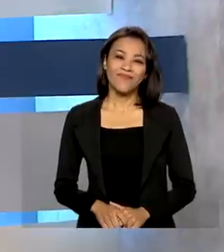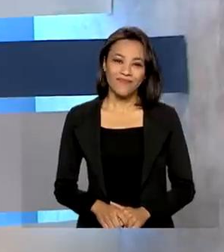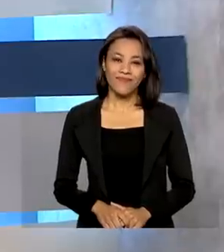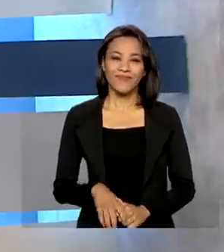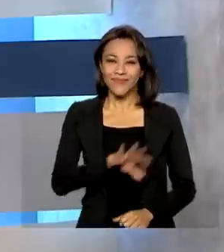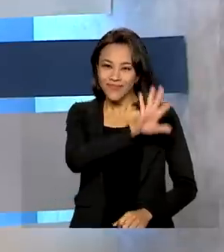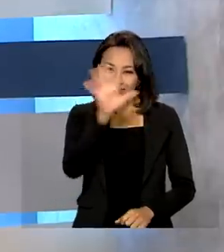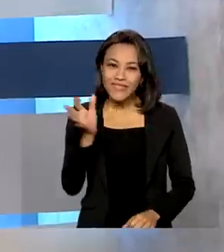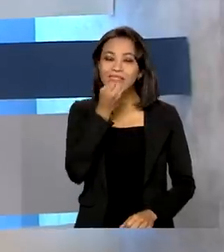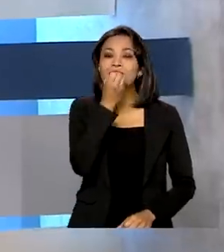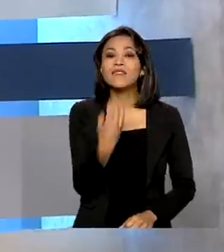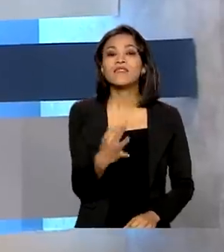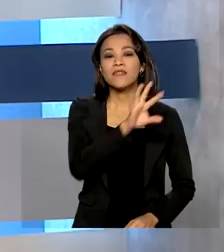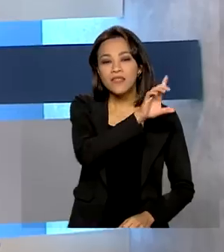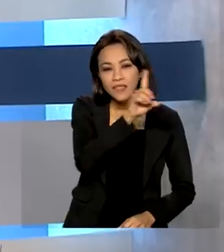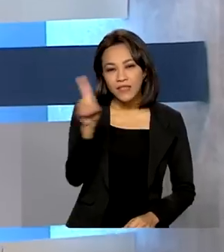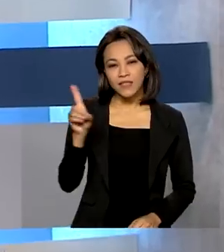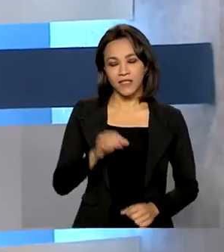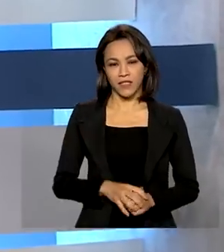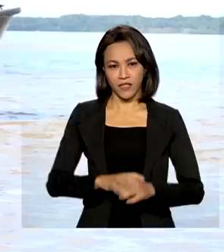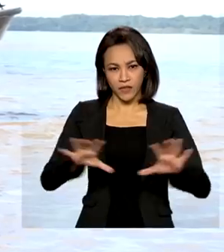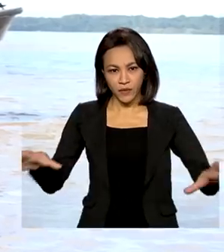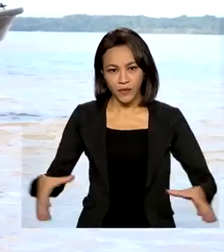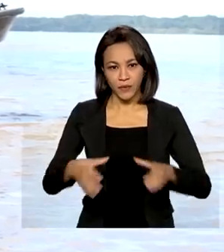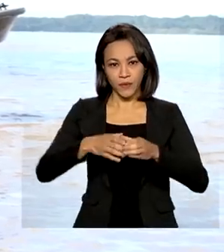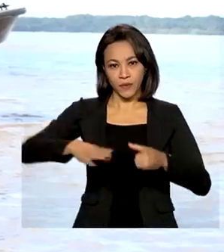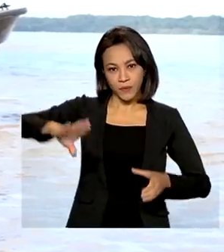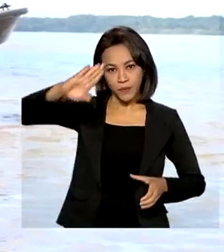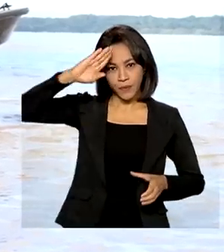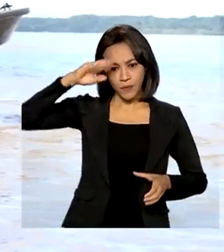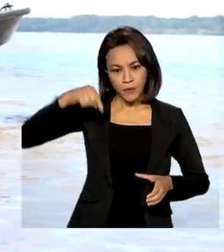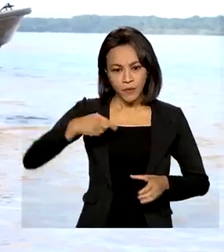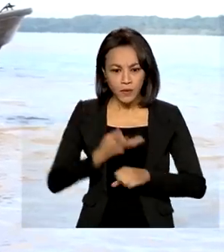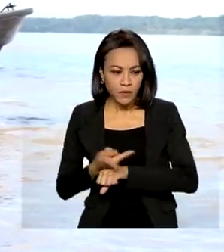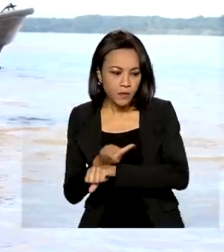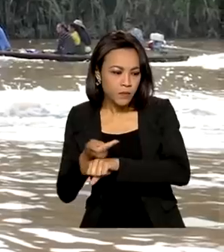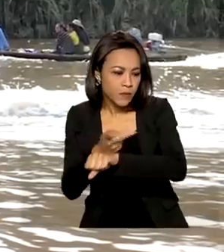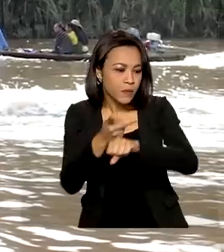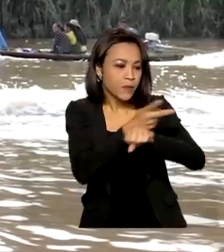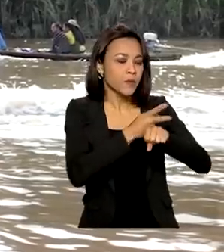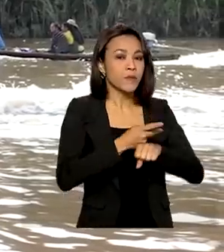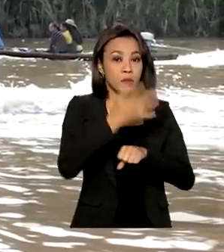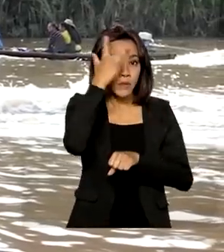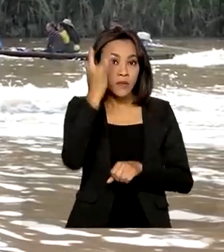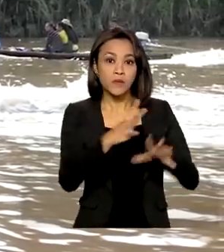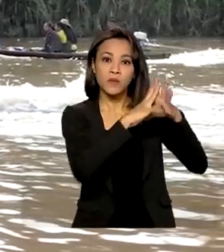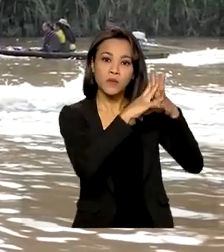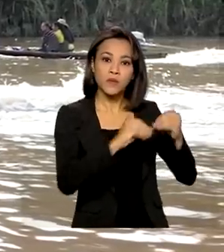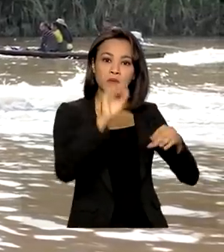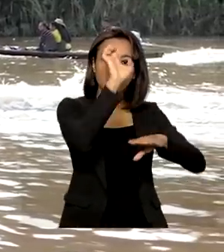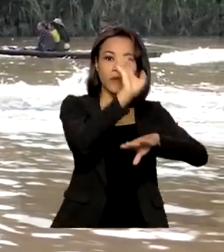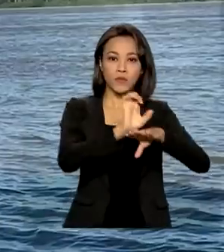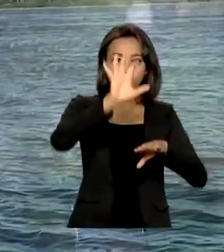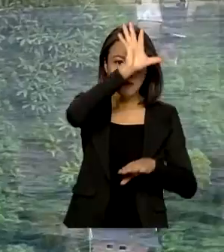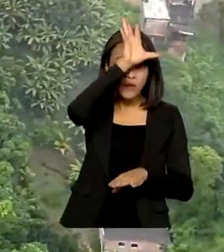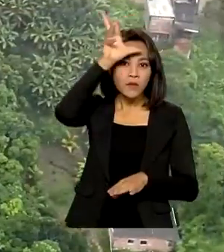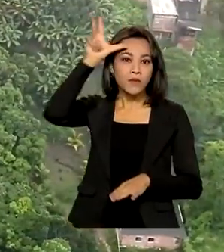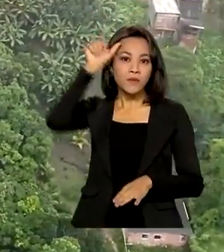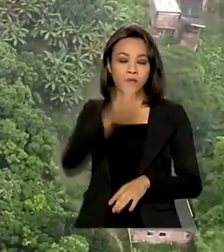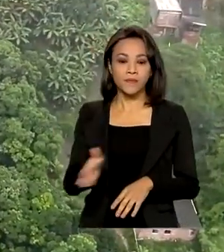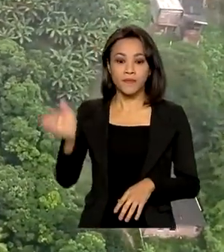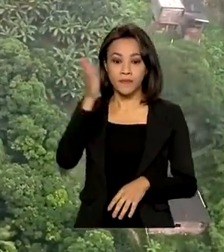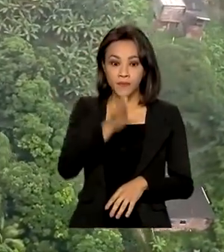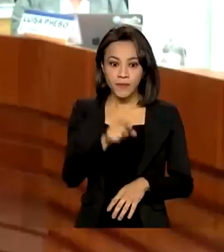Olá, bom dia! Forças armadas intensificam buscas por desaparecidos na Amazônia. Cada